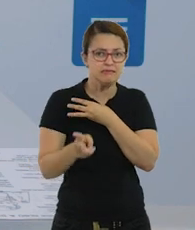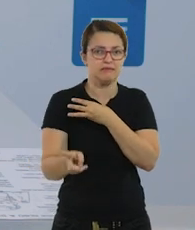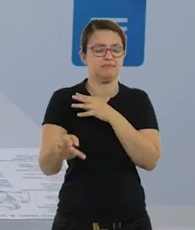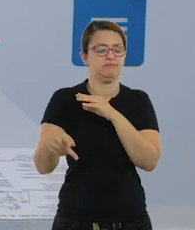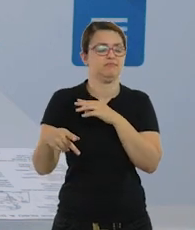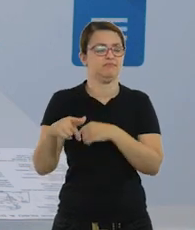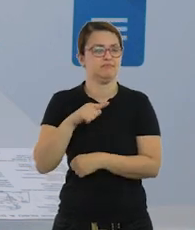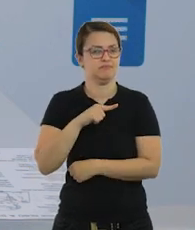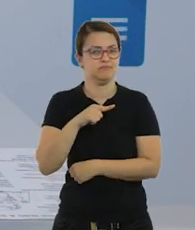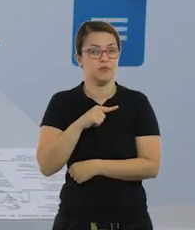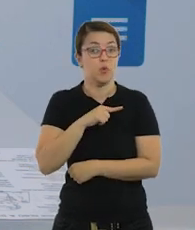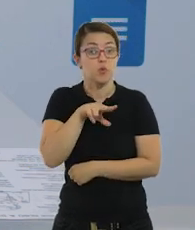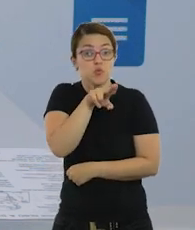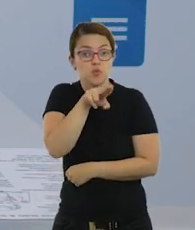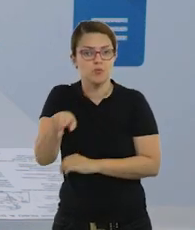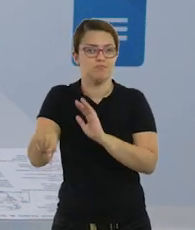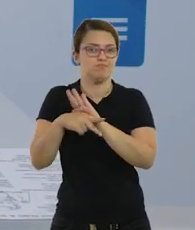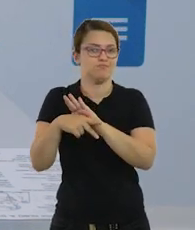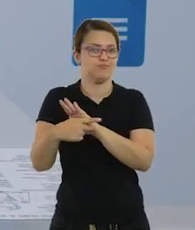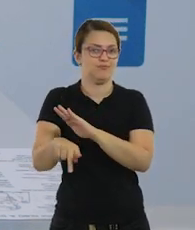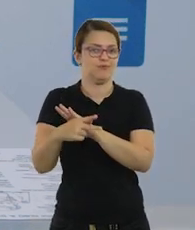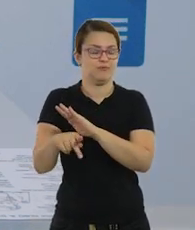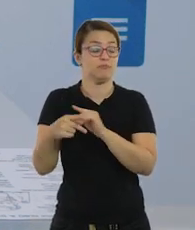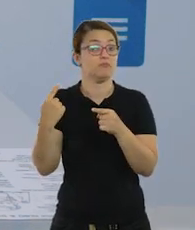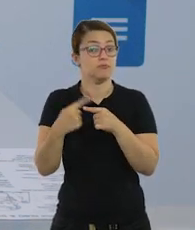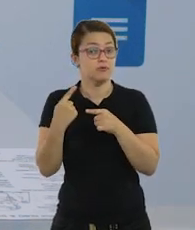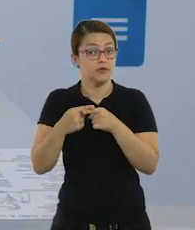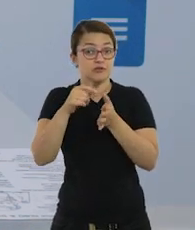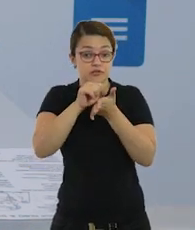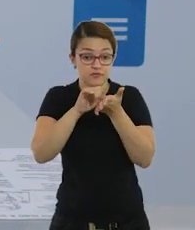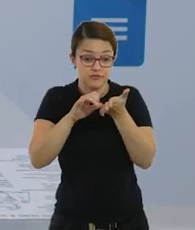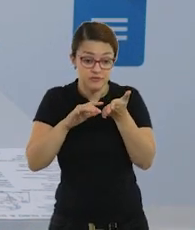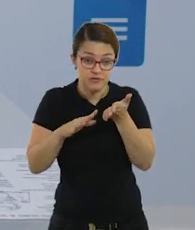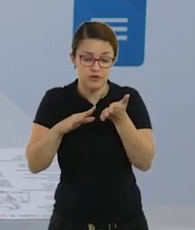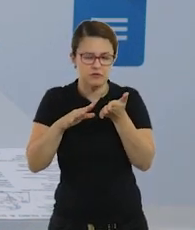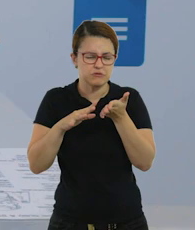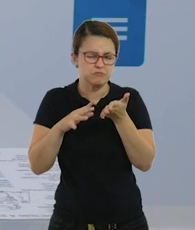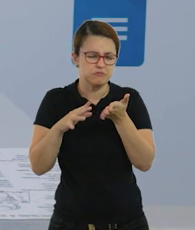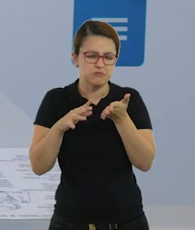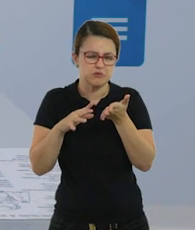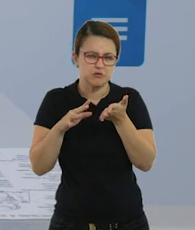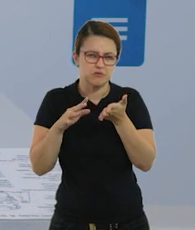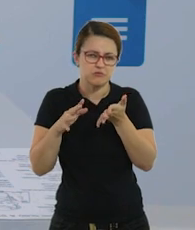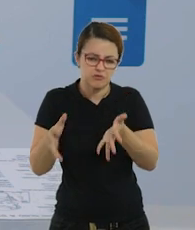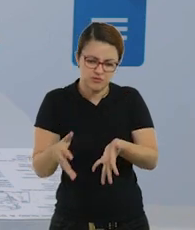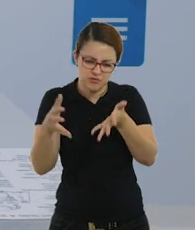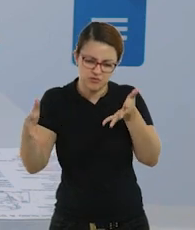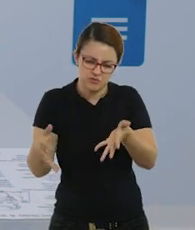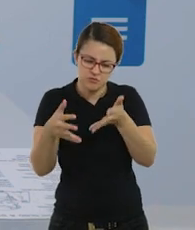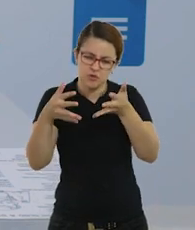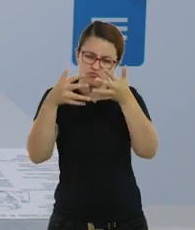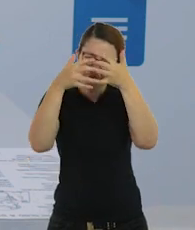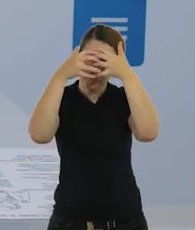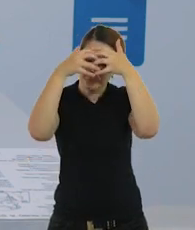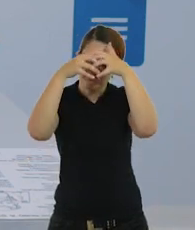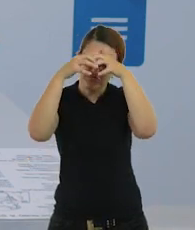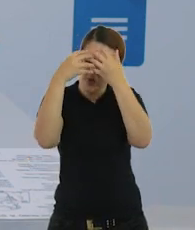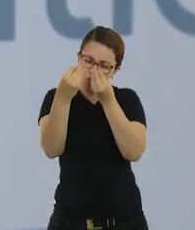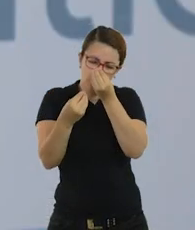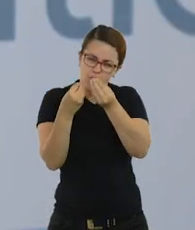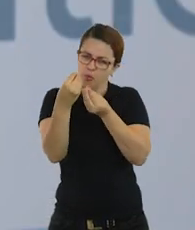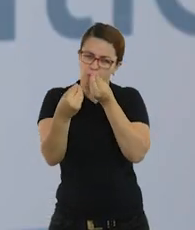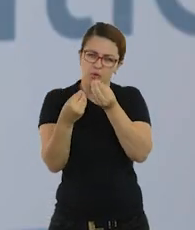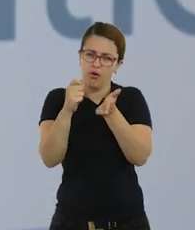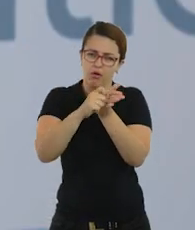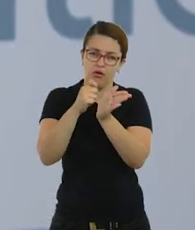próprio? Porque essas atividades, elas ajudam as crianças a pensar e aprender como a escrita é organizada.